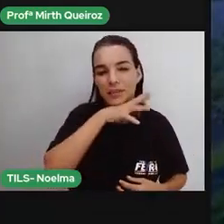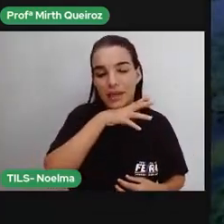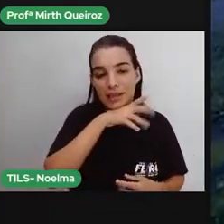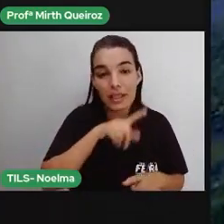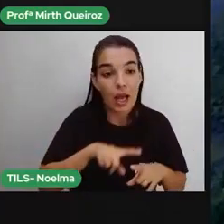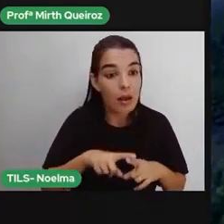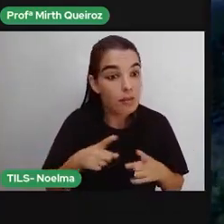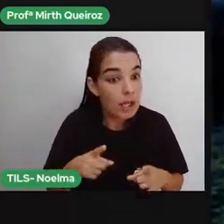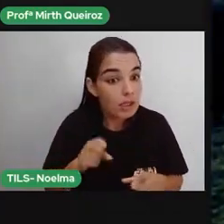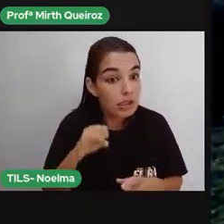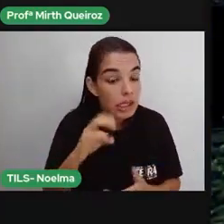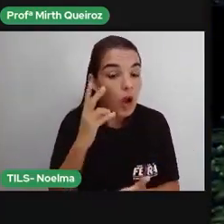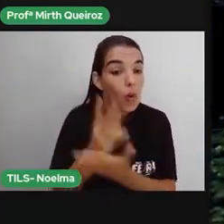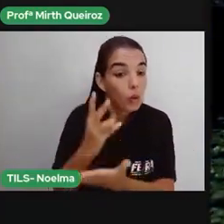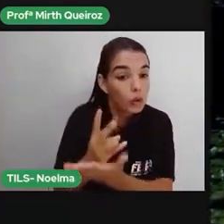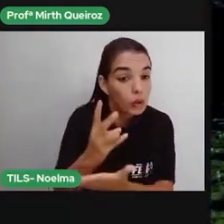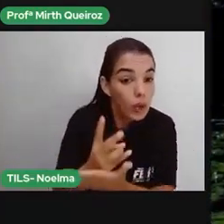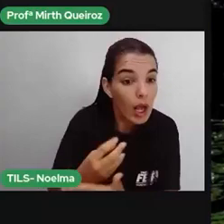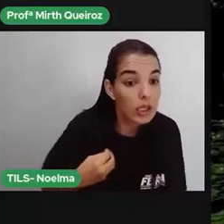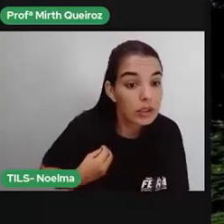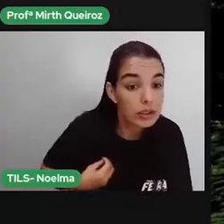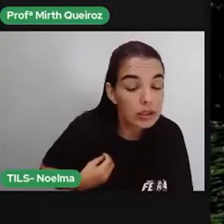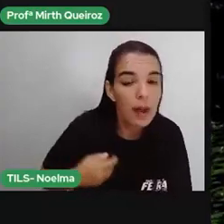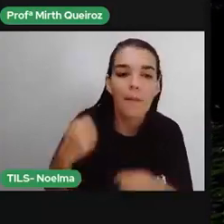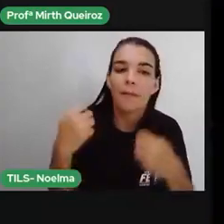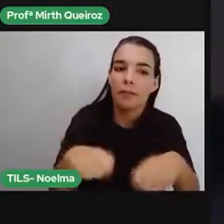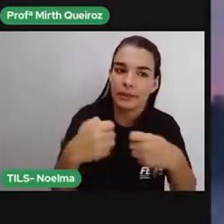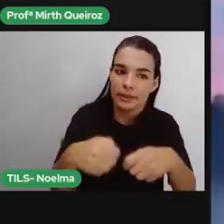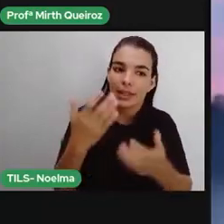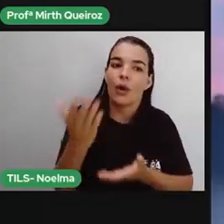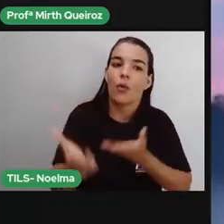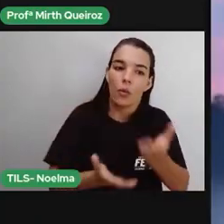beleza continue existindo, é preciso cuidado e atenção.